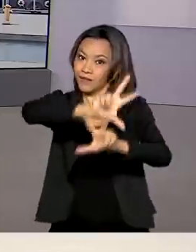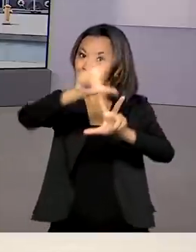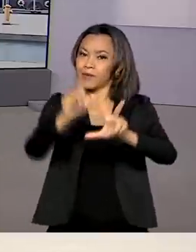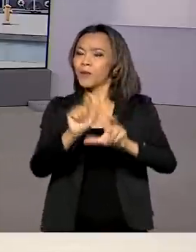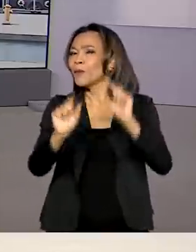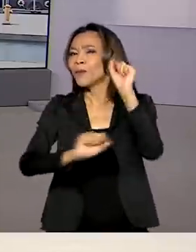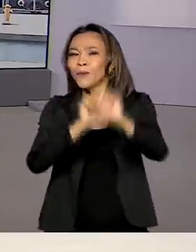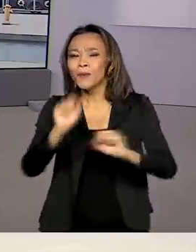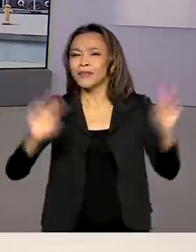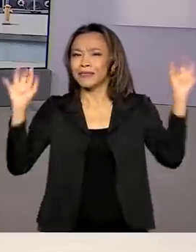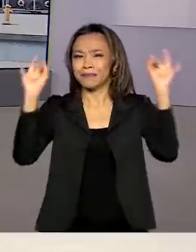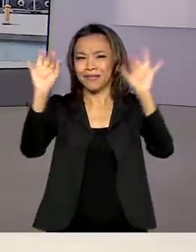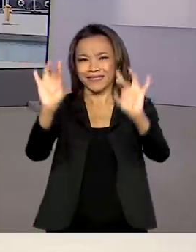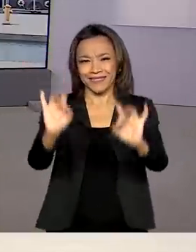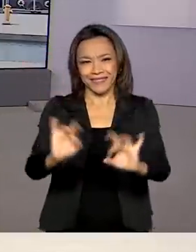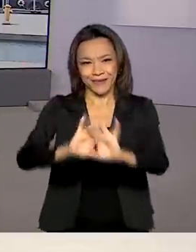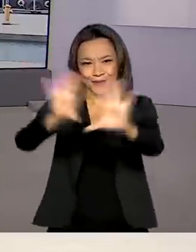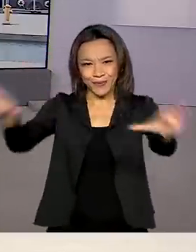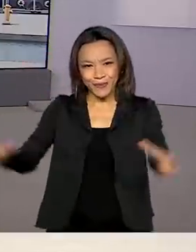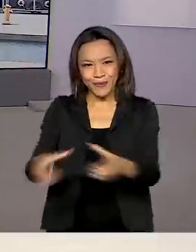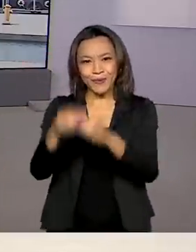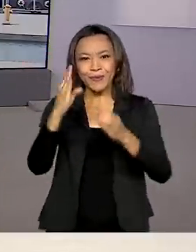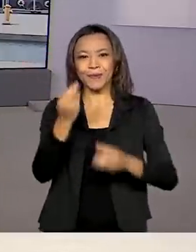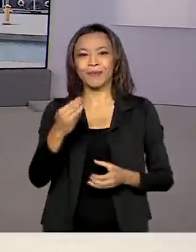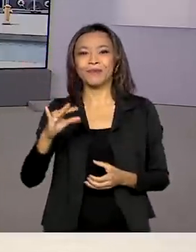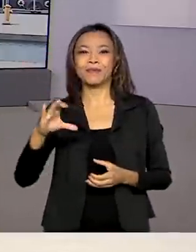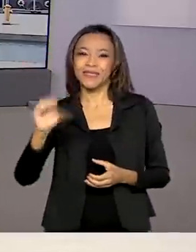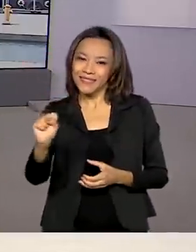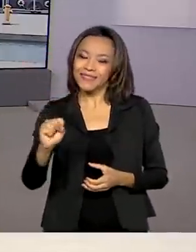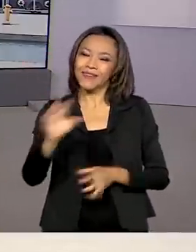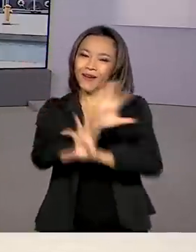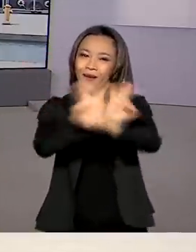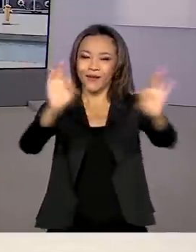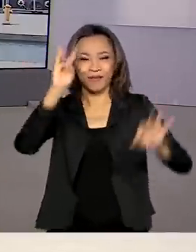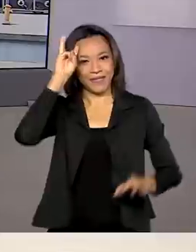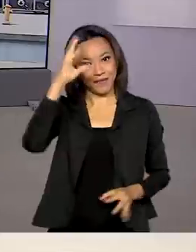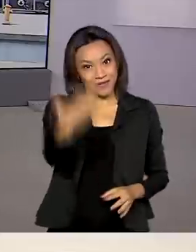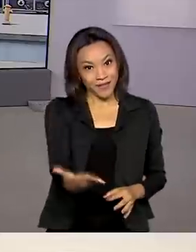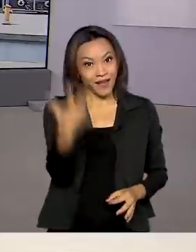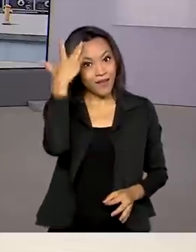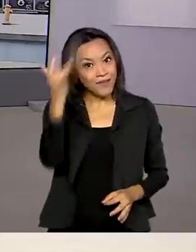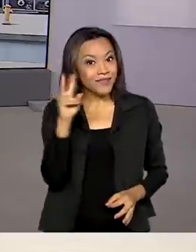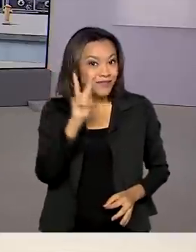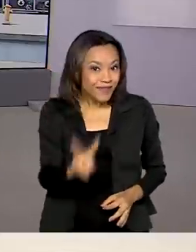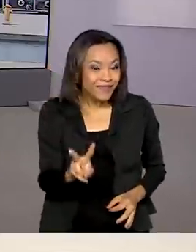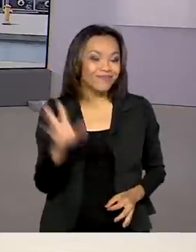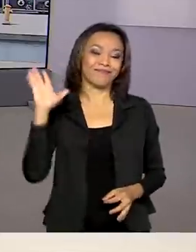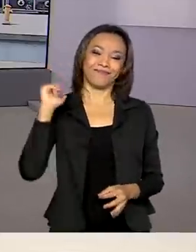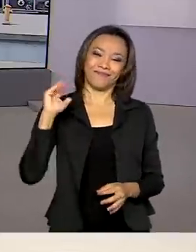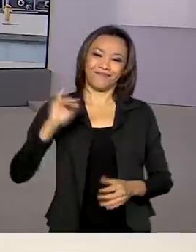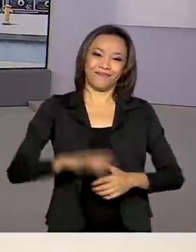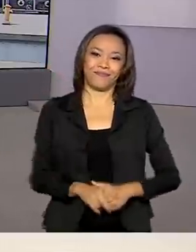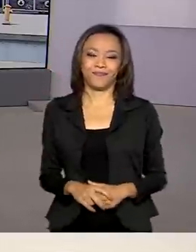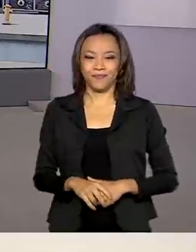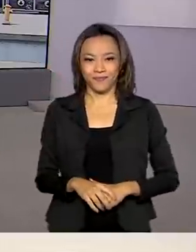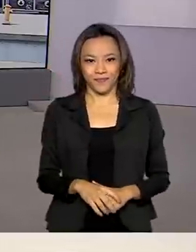a cobertura especial da Cúpula dos BRICS. Uma ótima terça-feira para você. Nos vemos amanhã. Até lá.